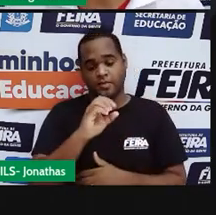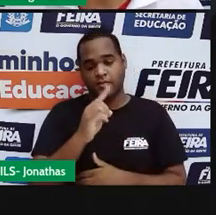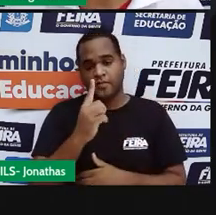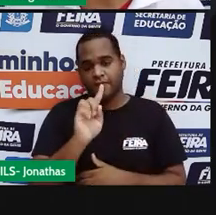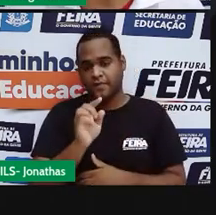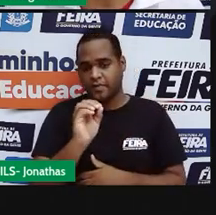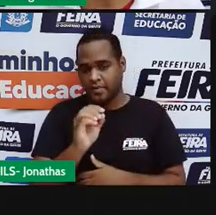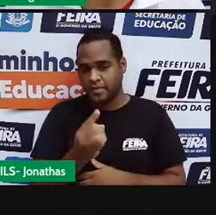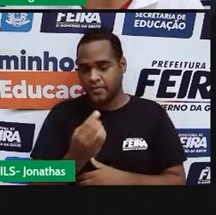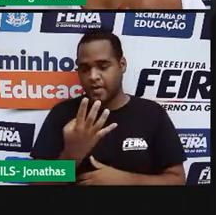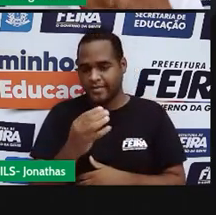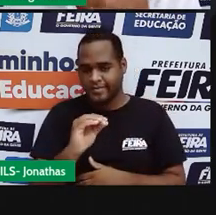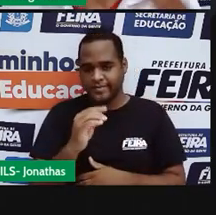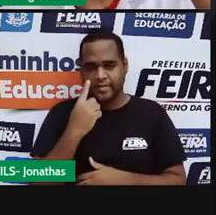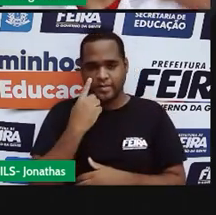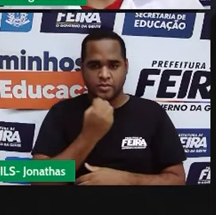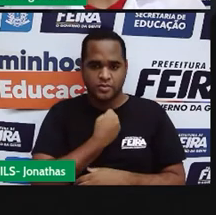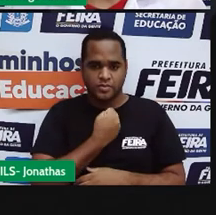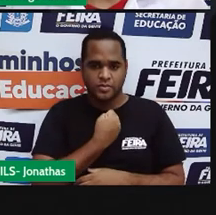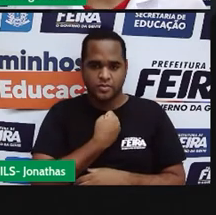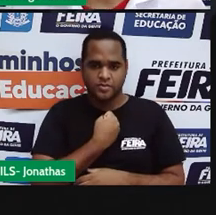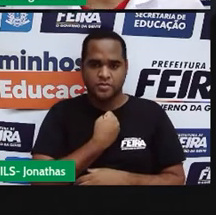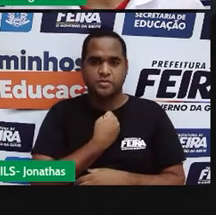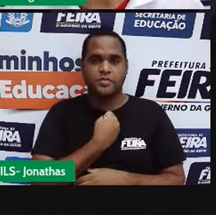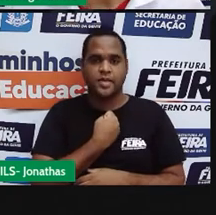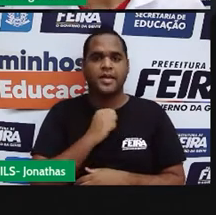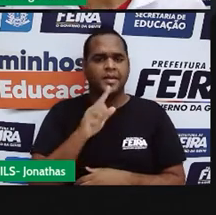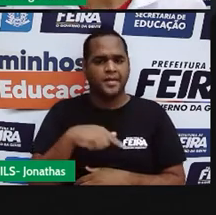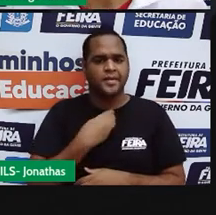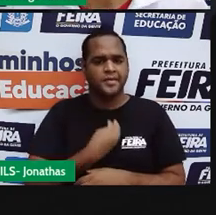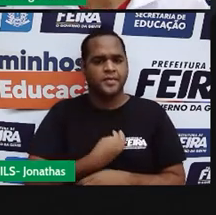número racional porque tem vírgula. Exatamente.